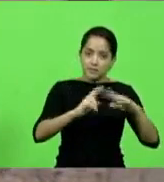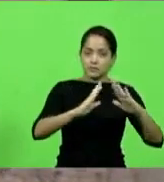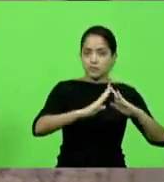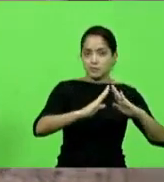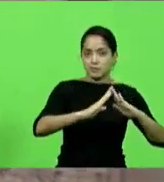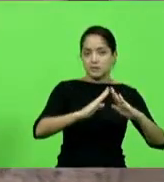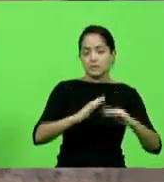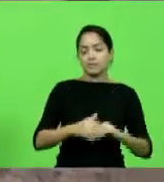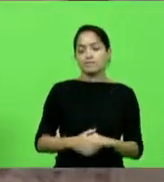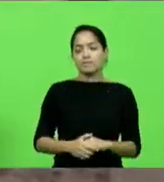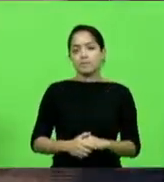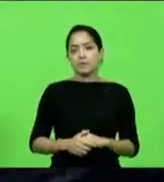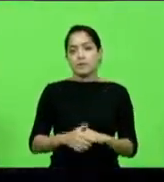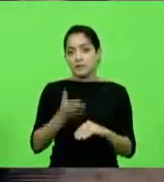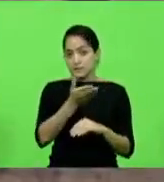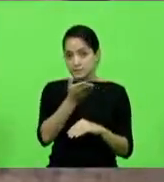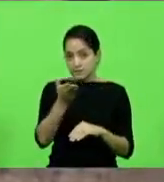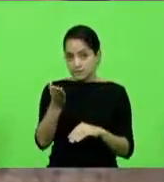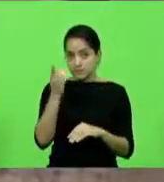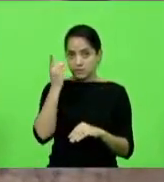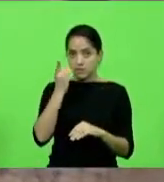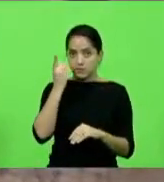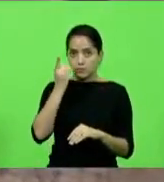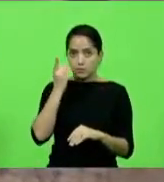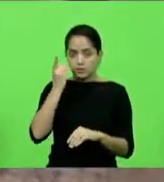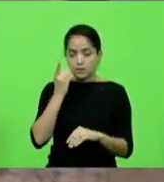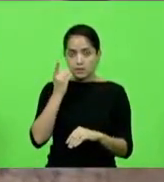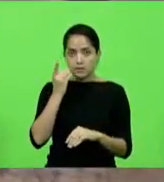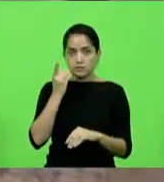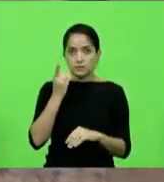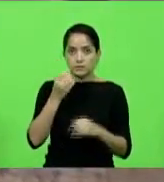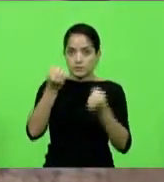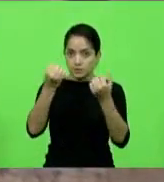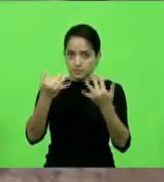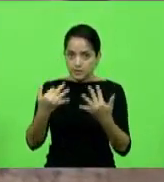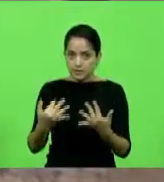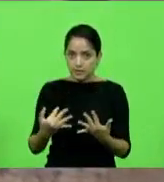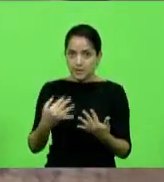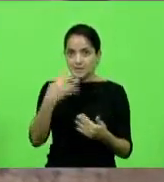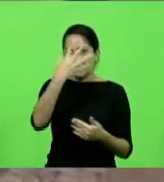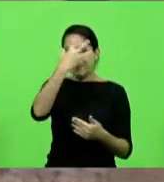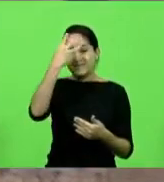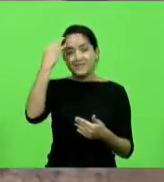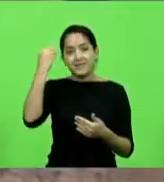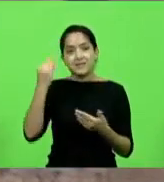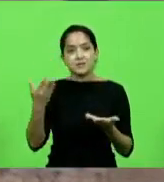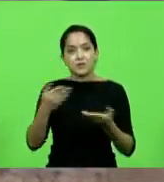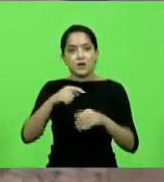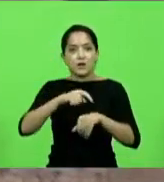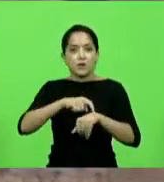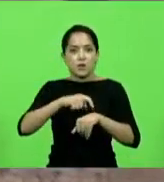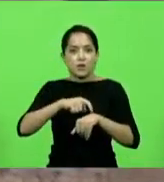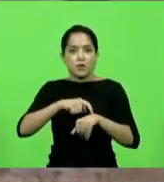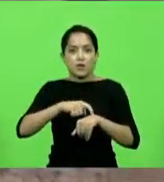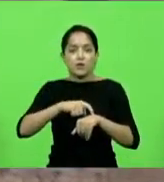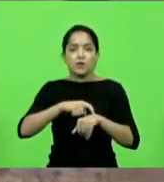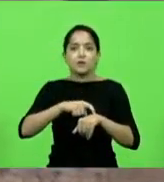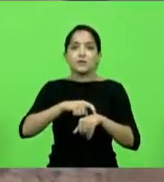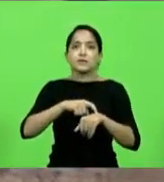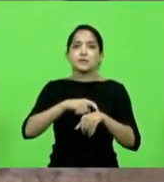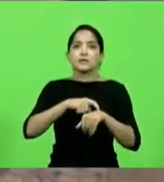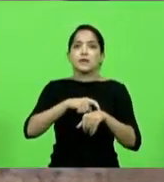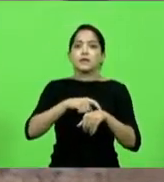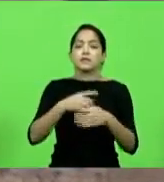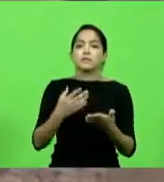Então, senhores deputados, vou dizer à vossa excelência, esqueçam nesse momento as medidas coercitivas